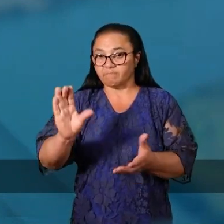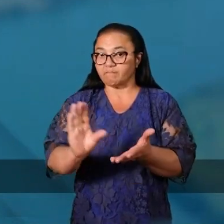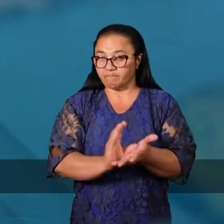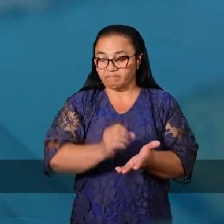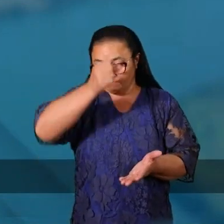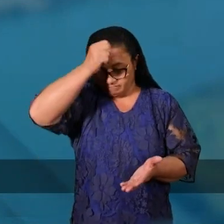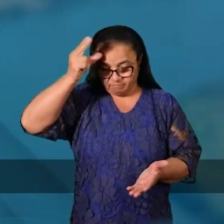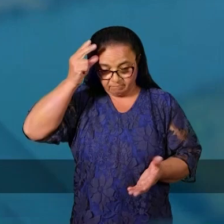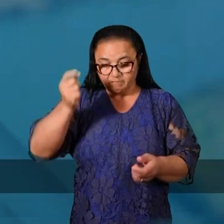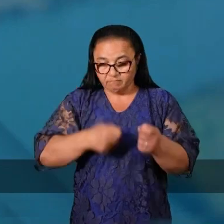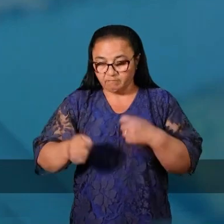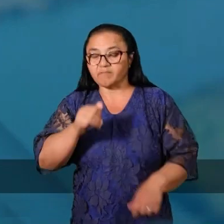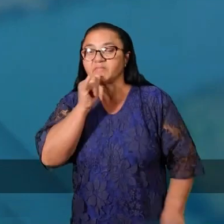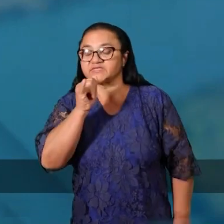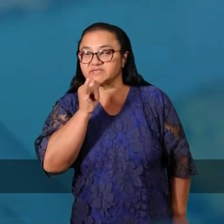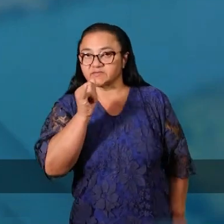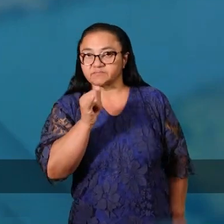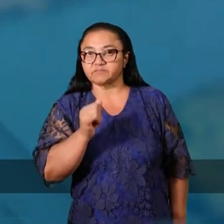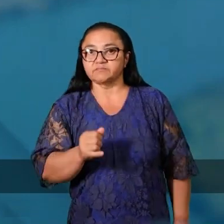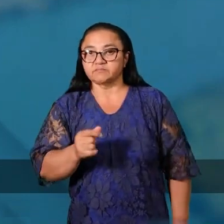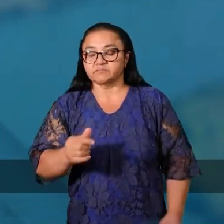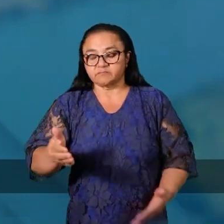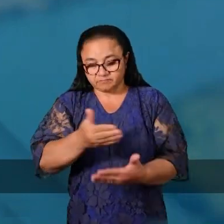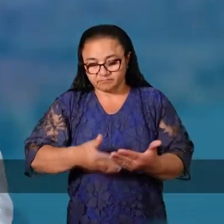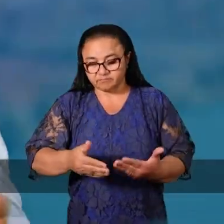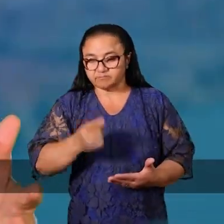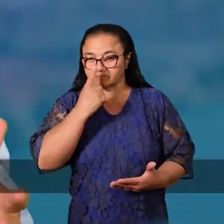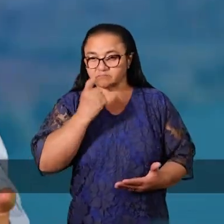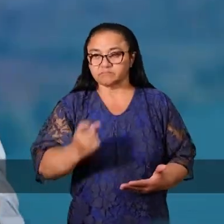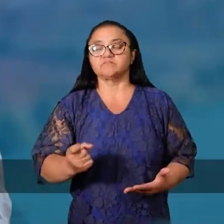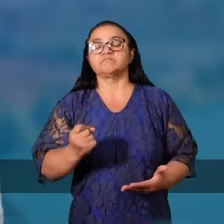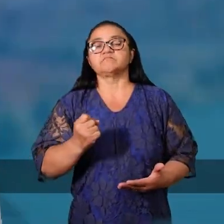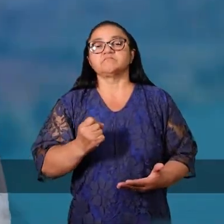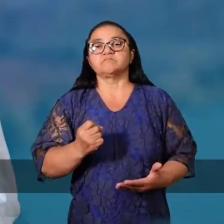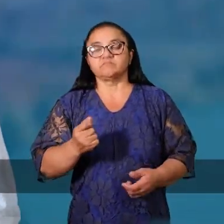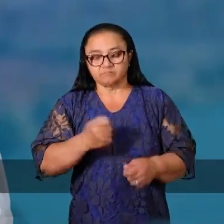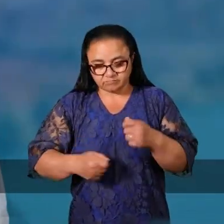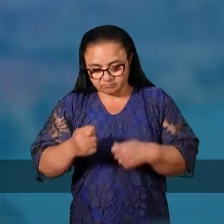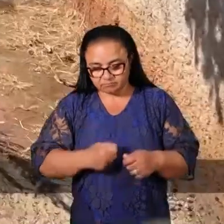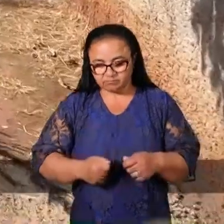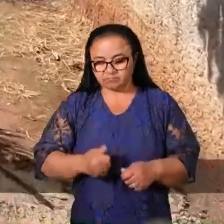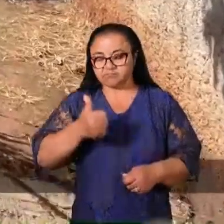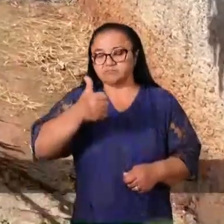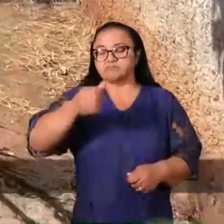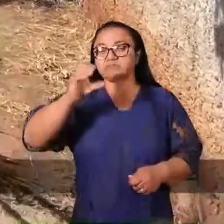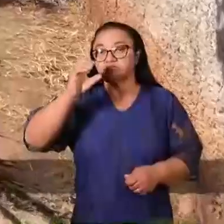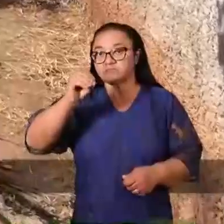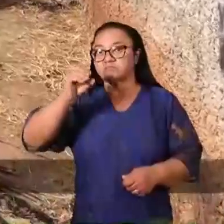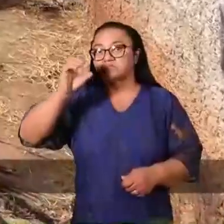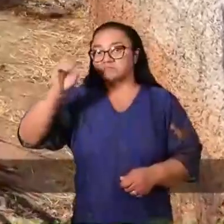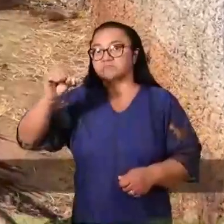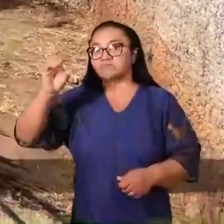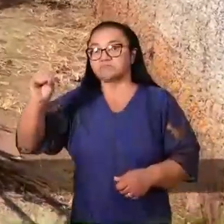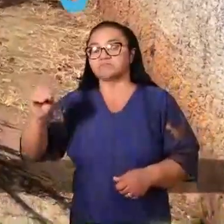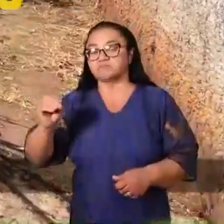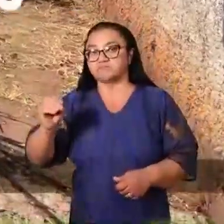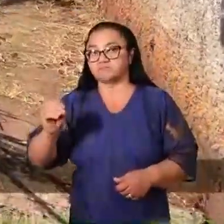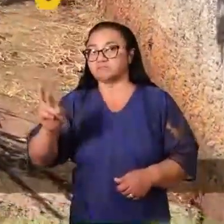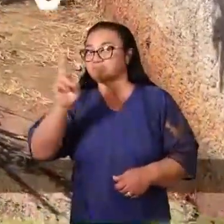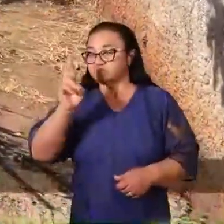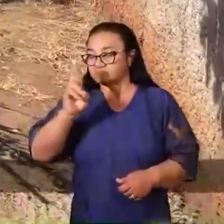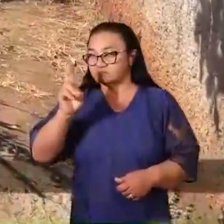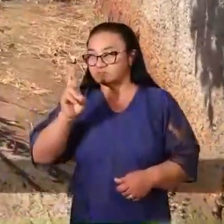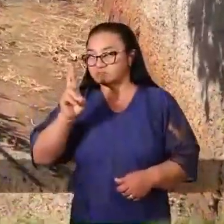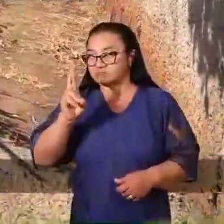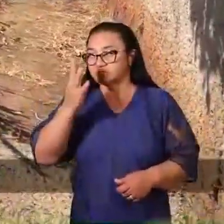para reduzir o gasto público e economizar. Por exemplo, só com a mudança da coleta do lixo, a economia chegou a